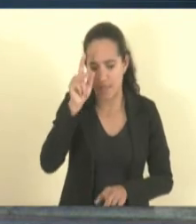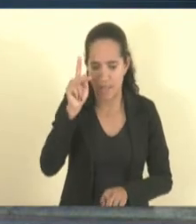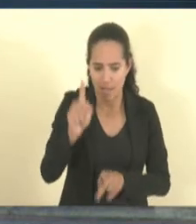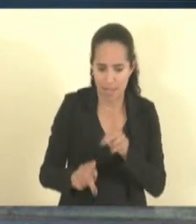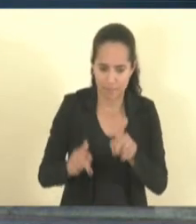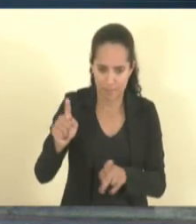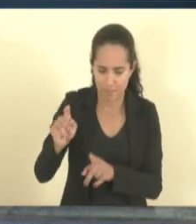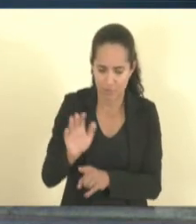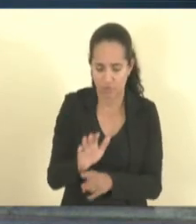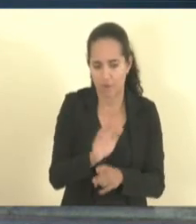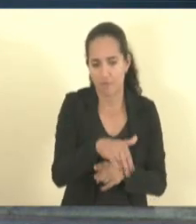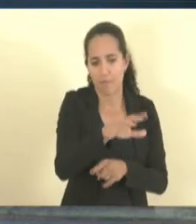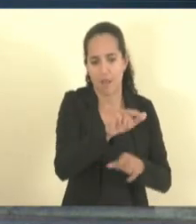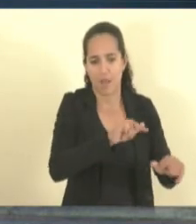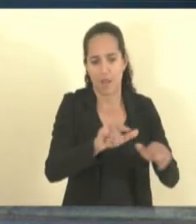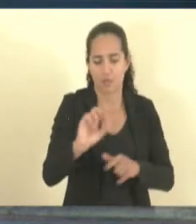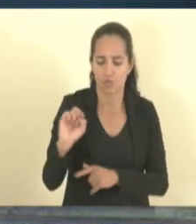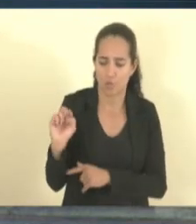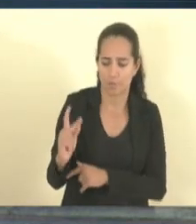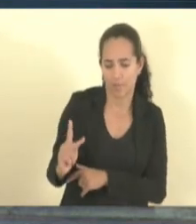operações, e